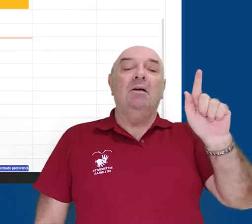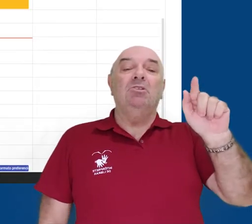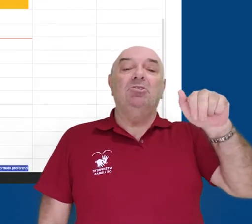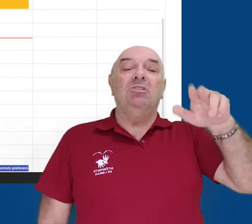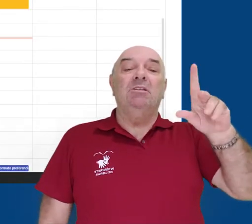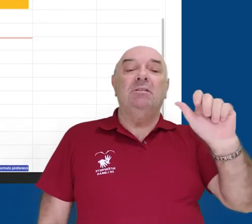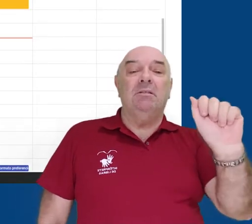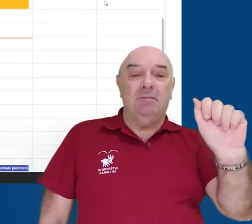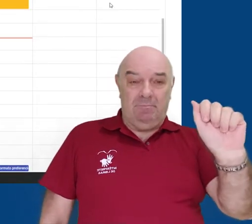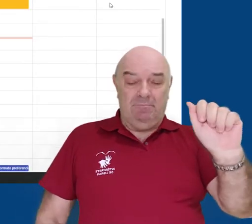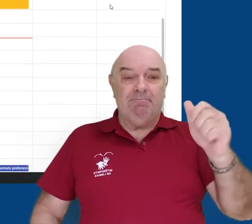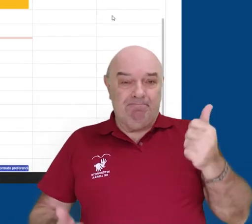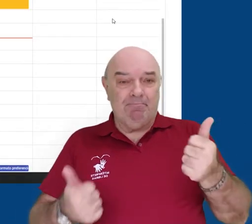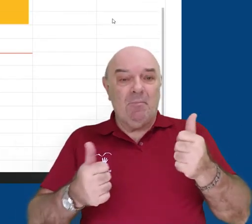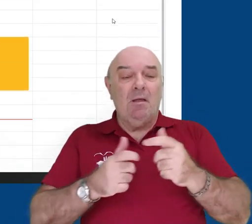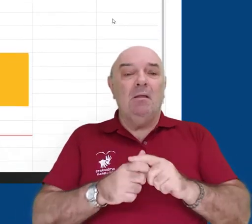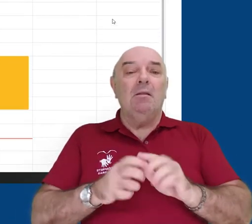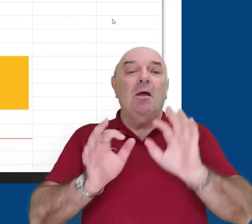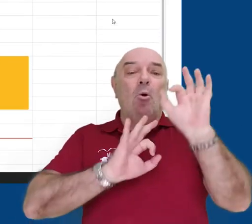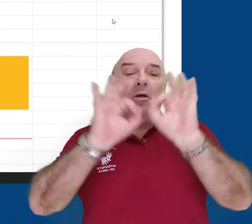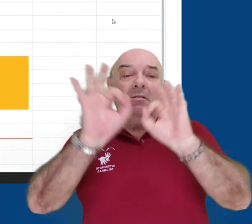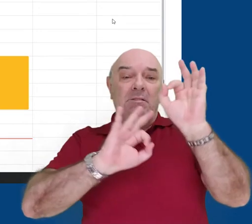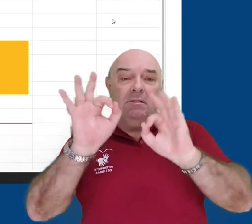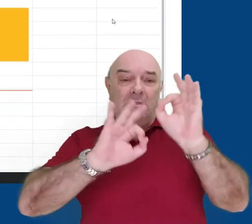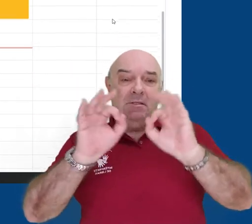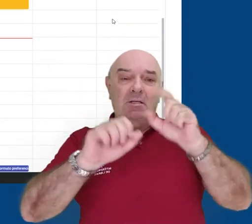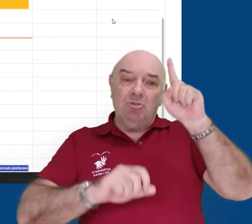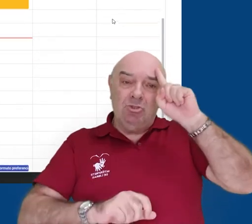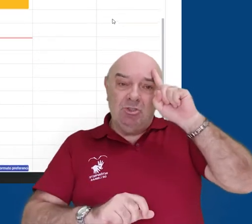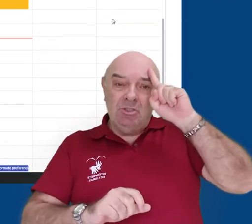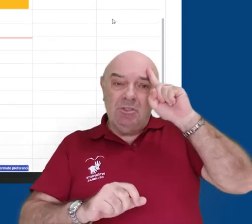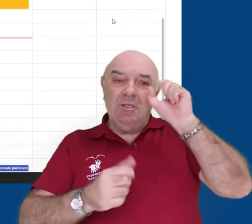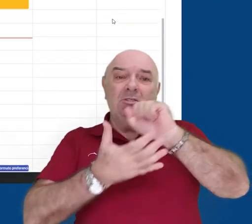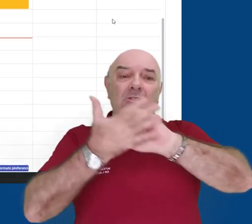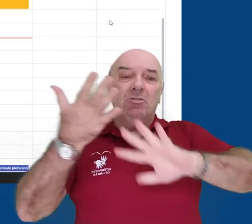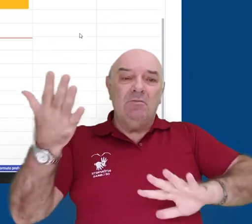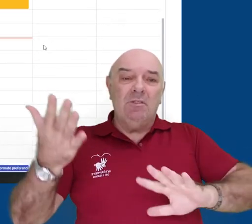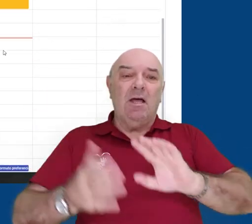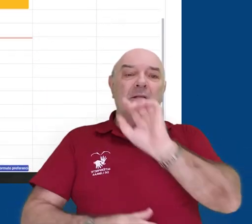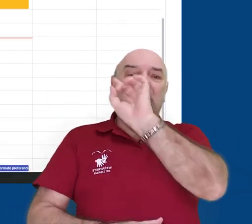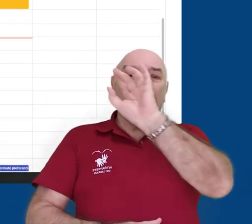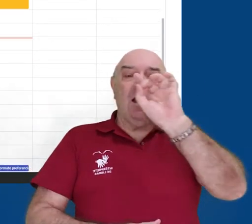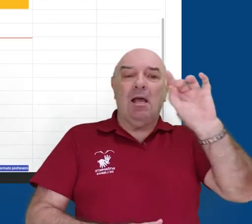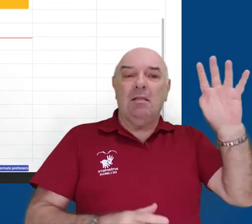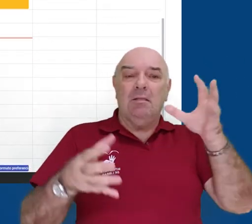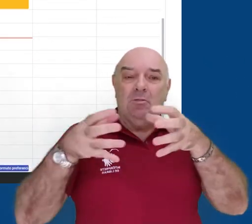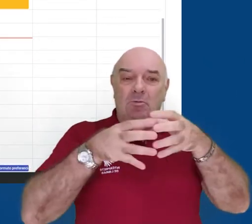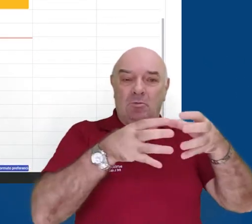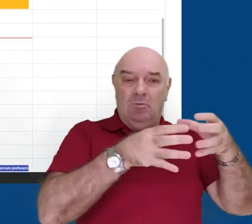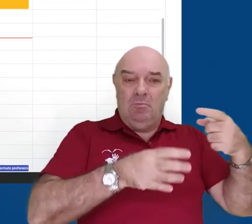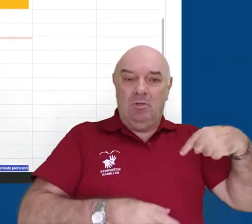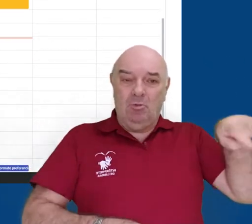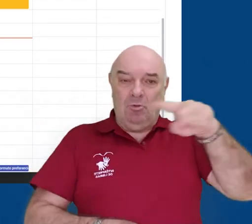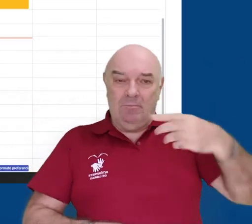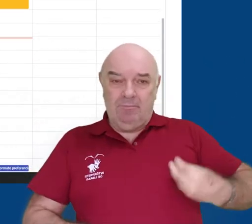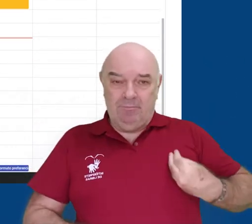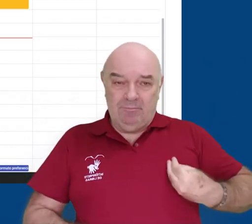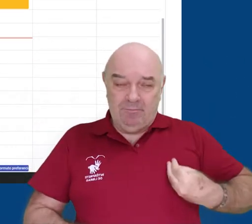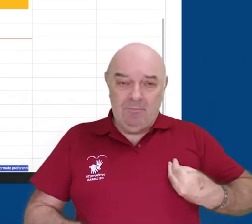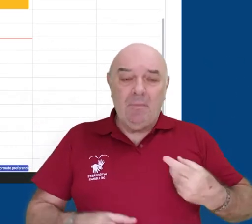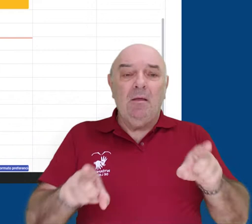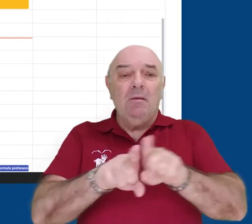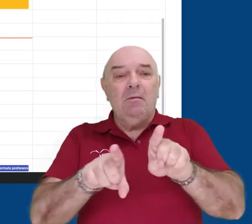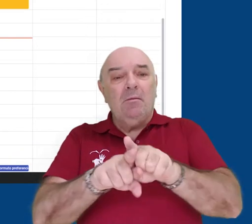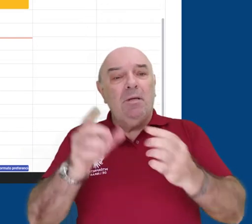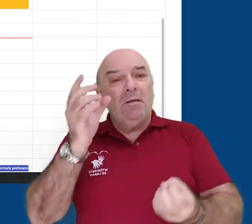Aqui temos organizadas as datas de entrega das tarefas das turmas que estamos participando e também podemos criar outros